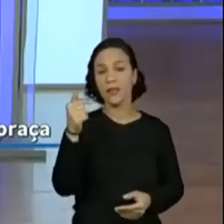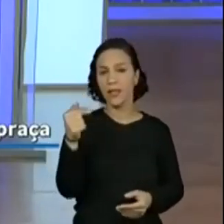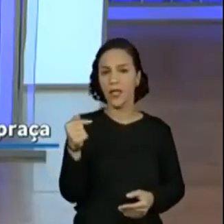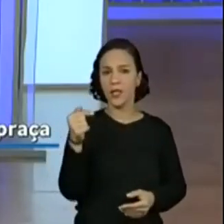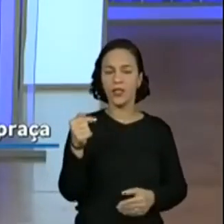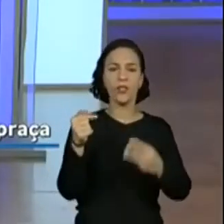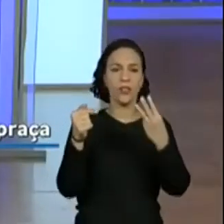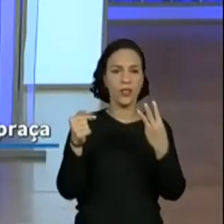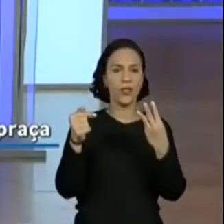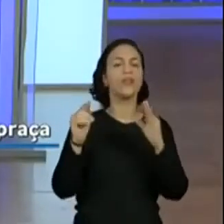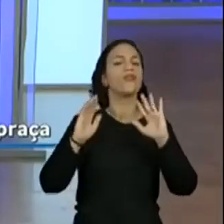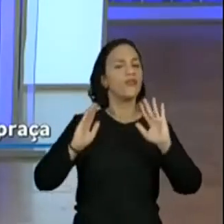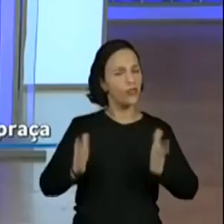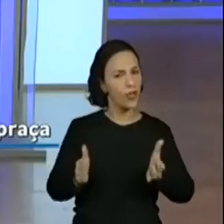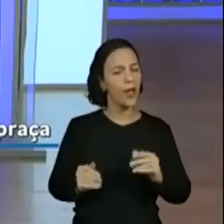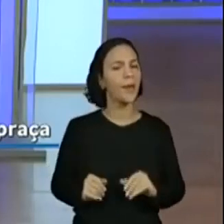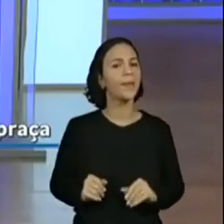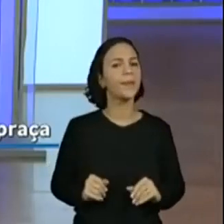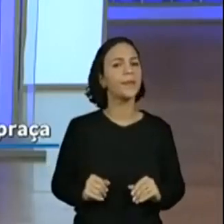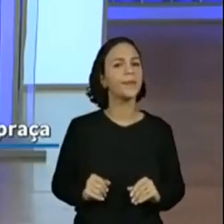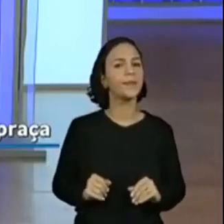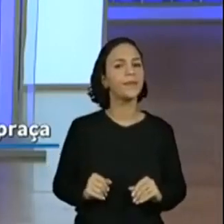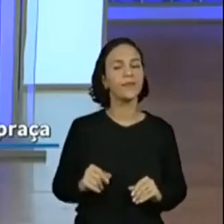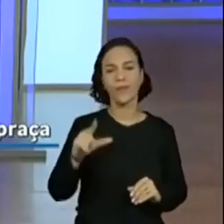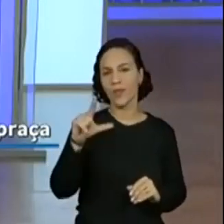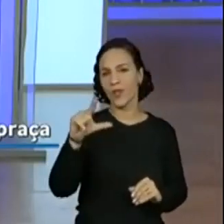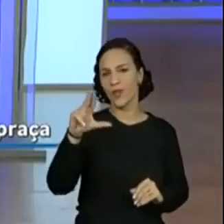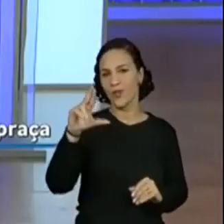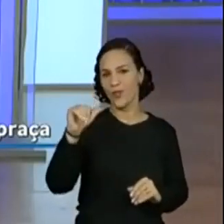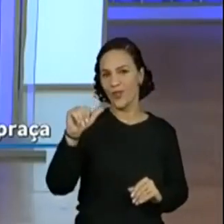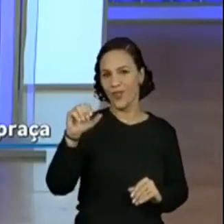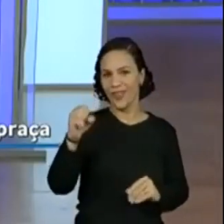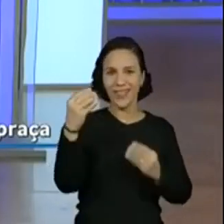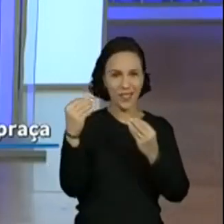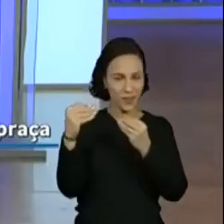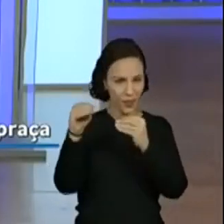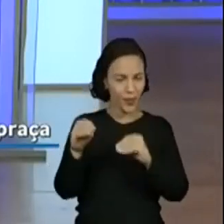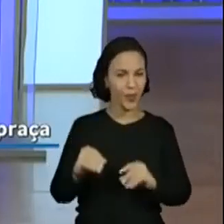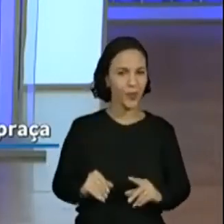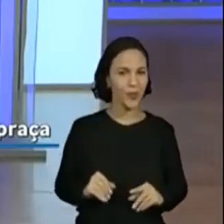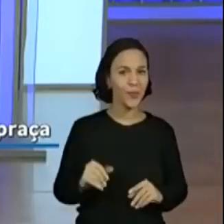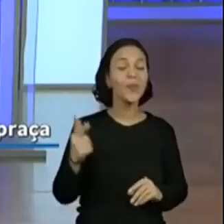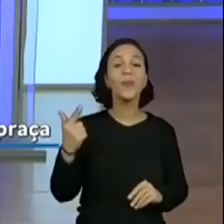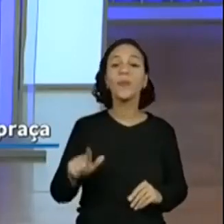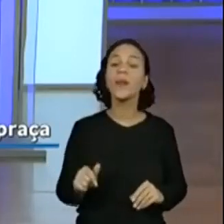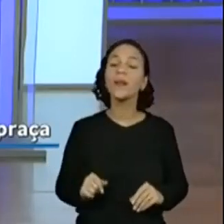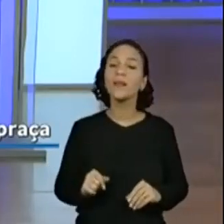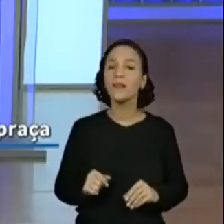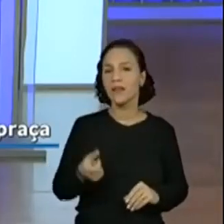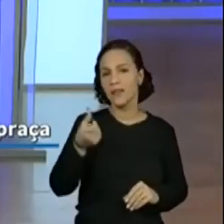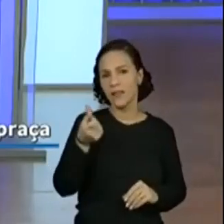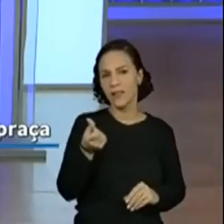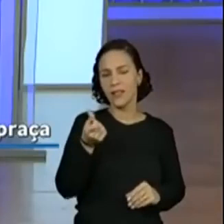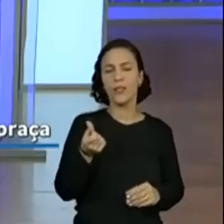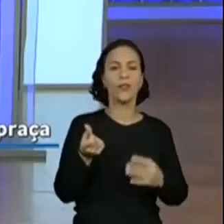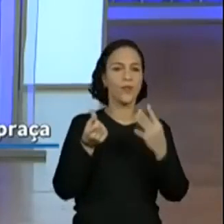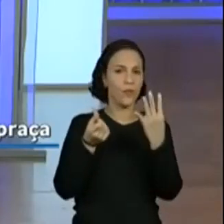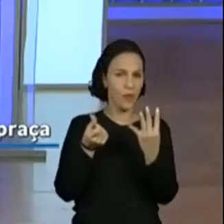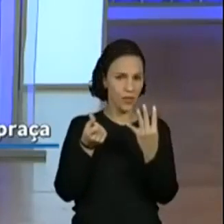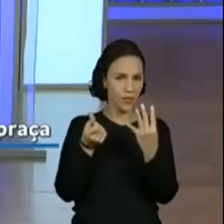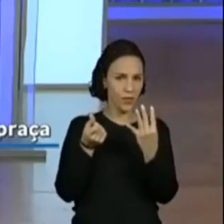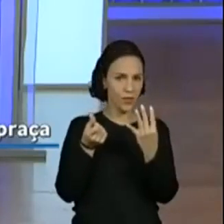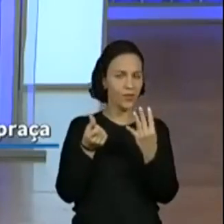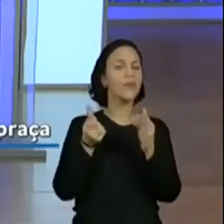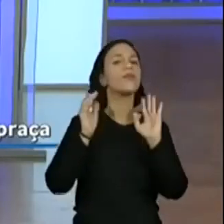a gente já tinha feito lá. Na verdade, o Lucas que respondeu, não foi? O mais? O 6 mais 4 que eles